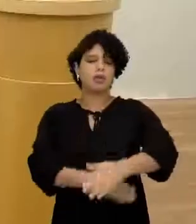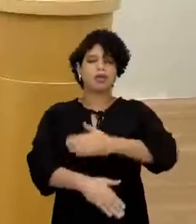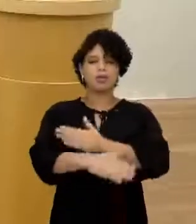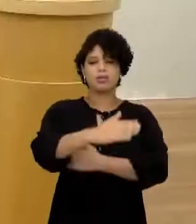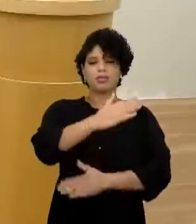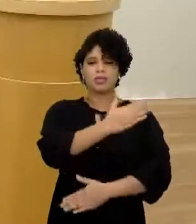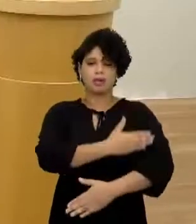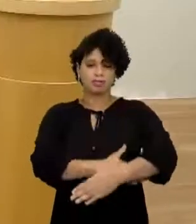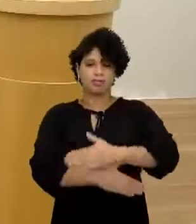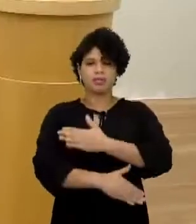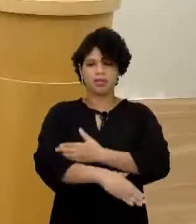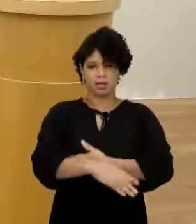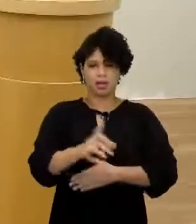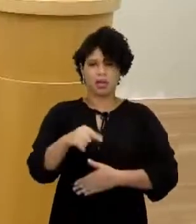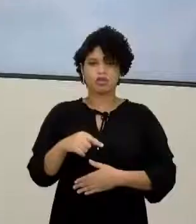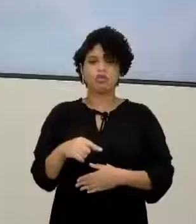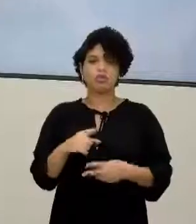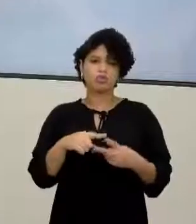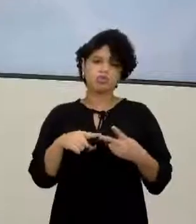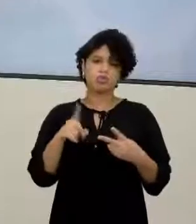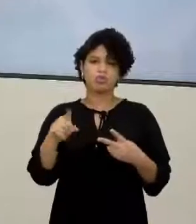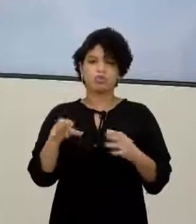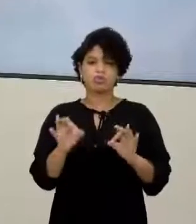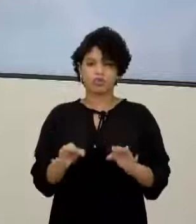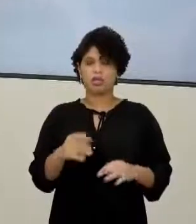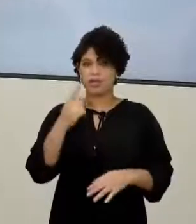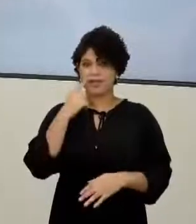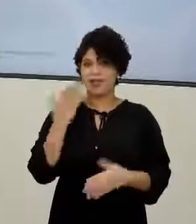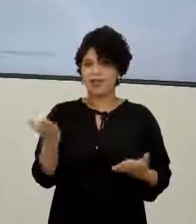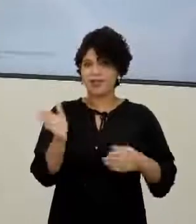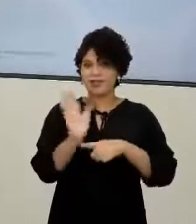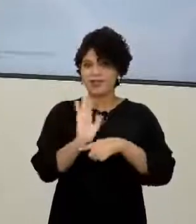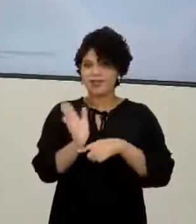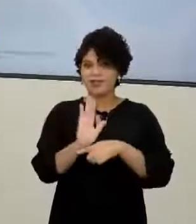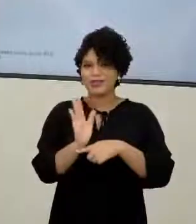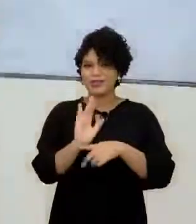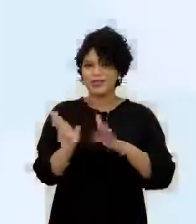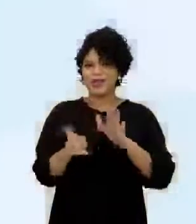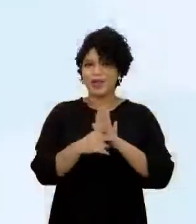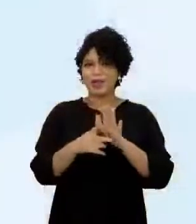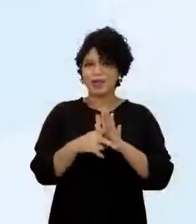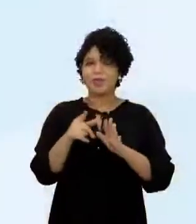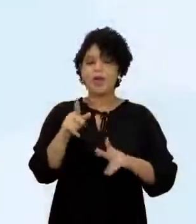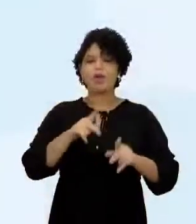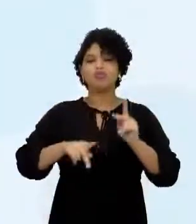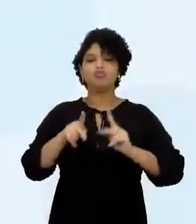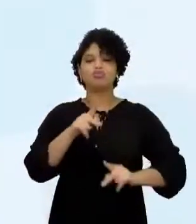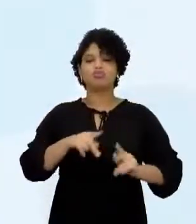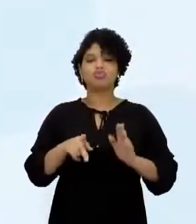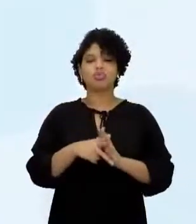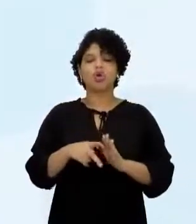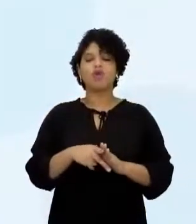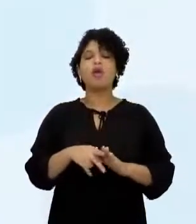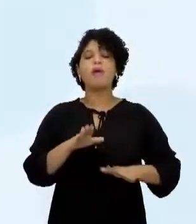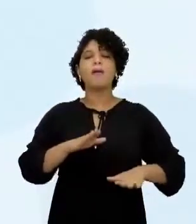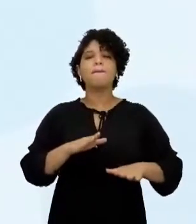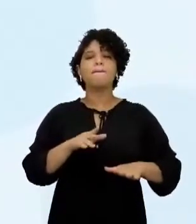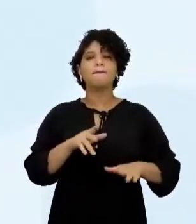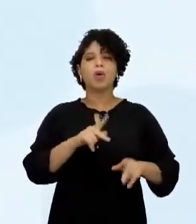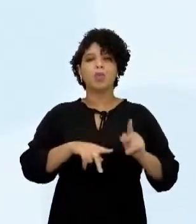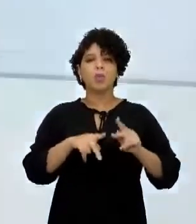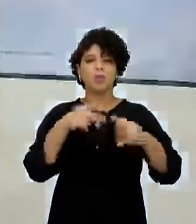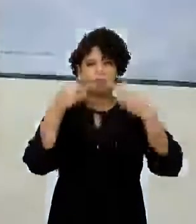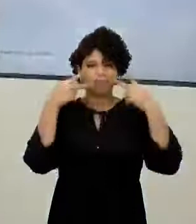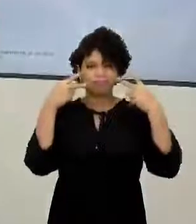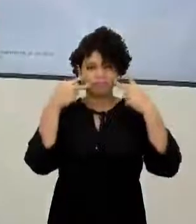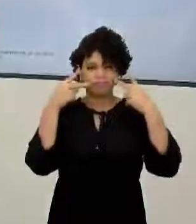Paralimpíadas, né? Isso Um dos dois pode falar E nós vamos então assistir um vídeo dos Jogos dos Povos Indígenas Promove a Integração entre